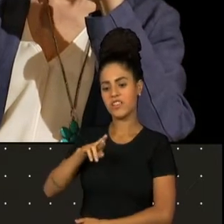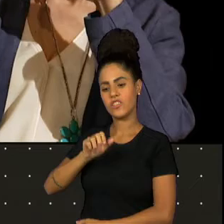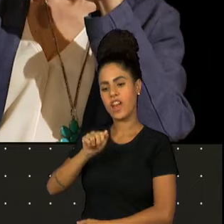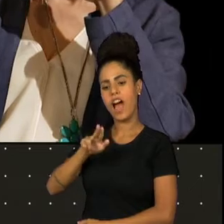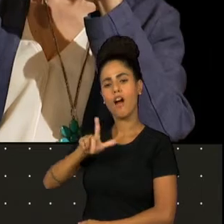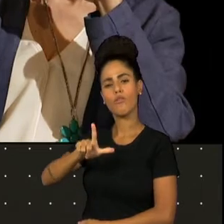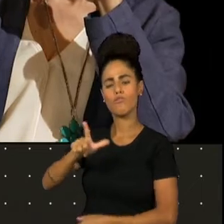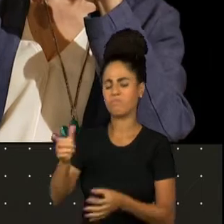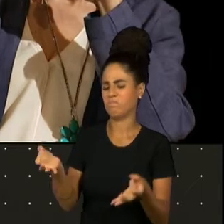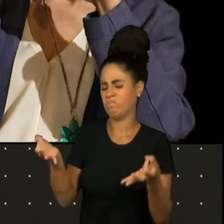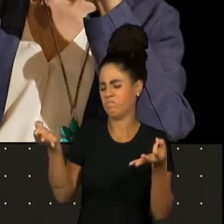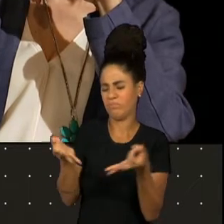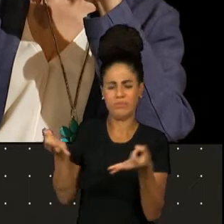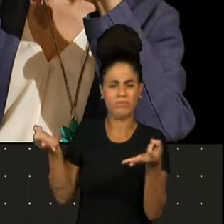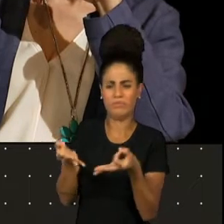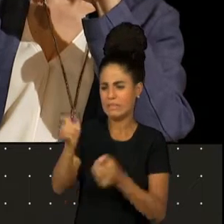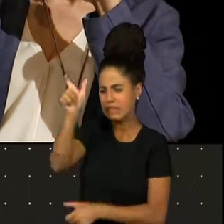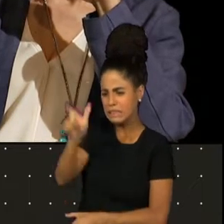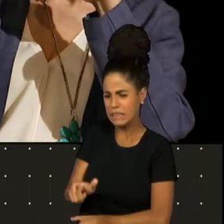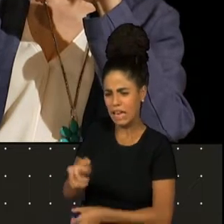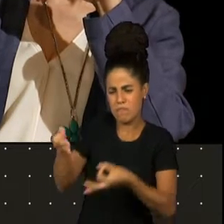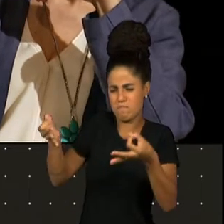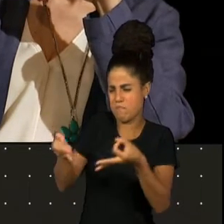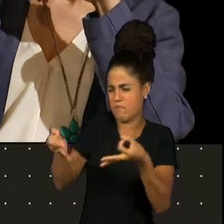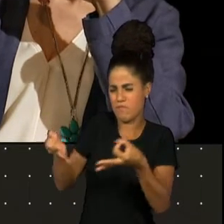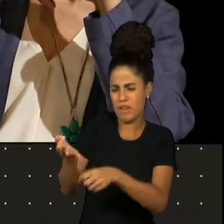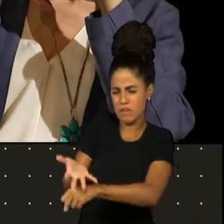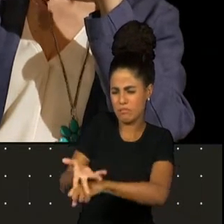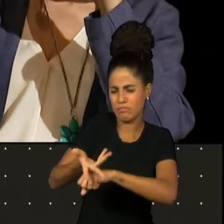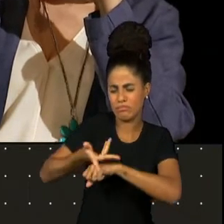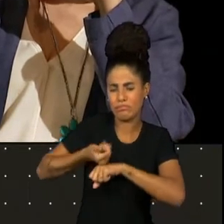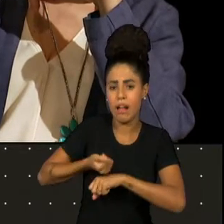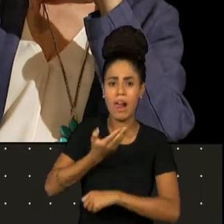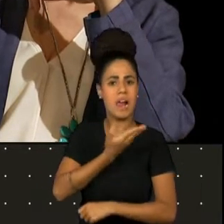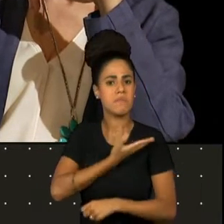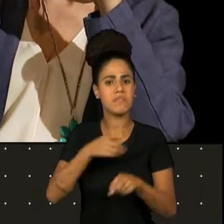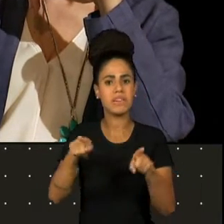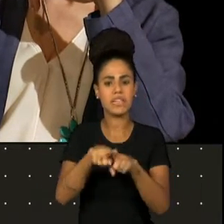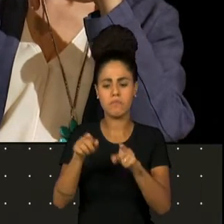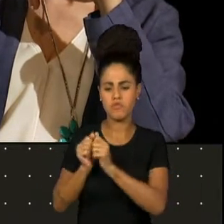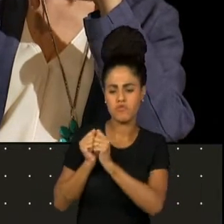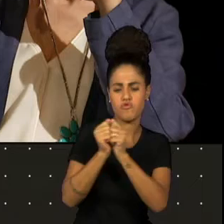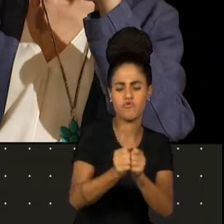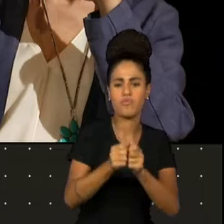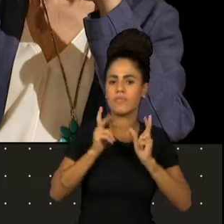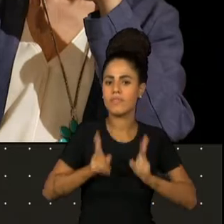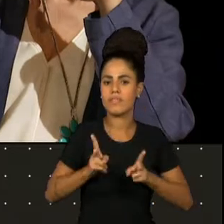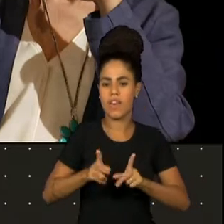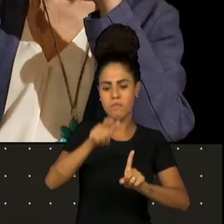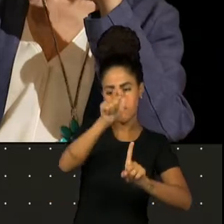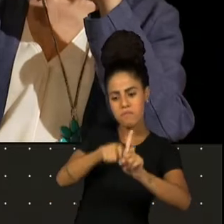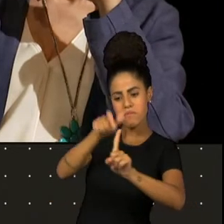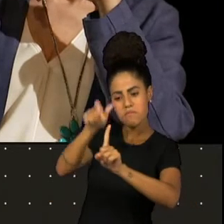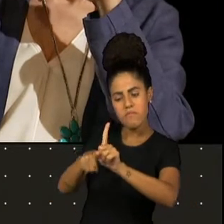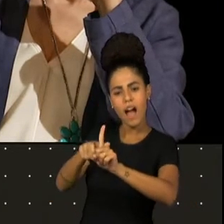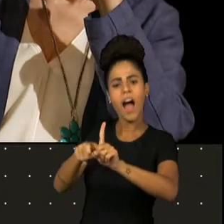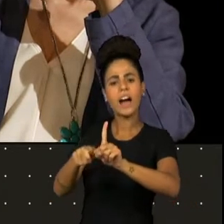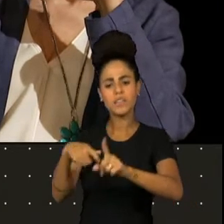ela é uma grande atriz, uma grande dama, uma grande colega de palco. Podia, sendo filha